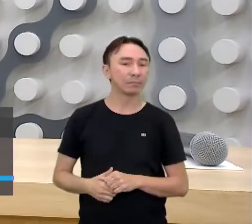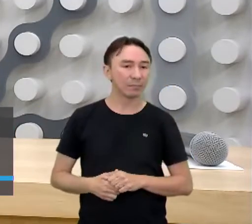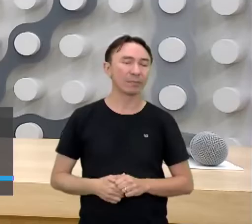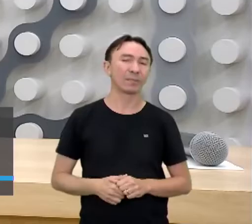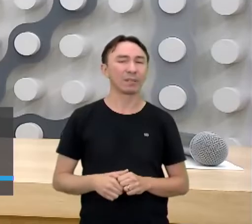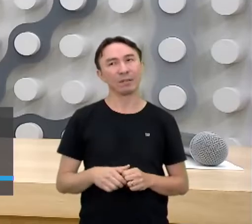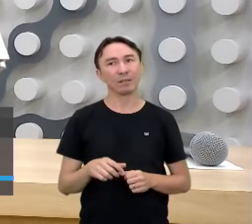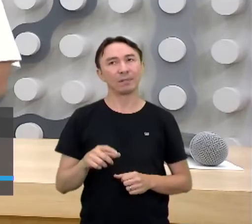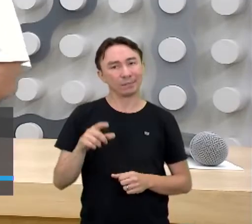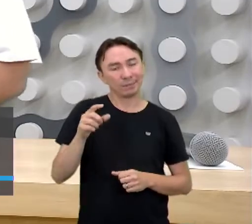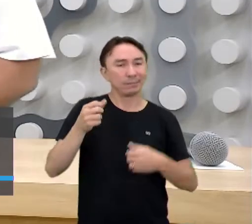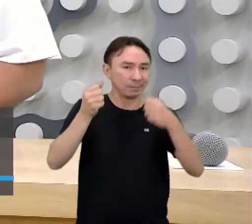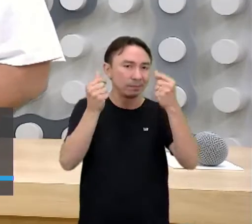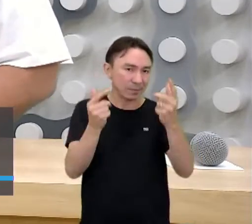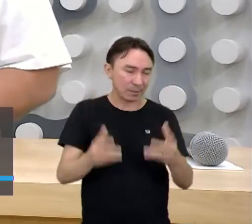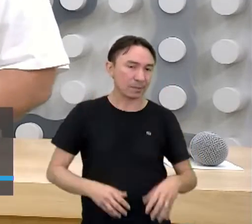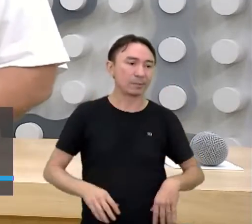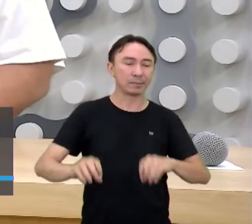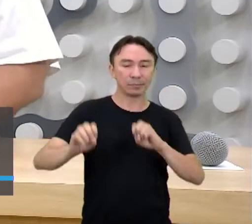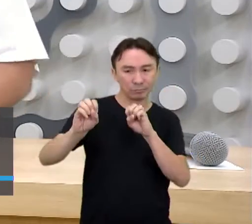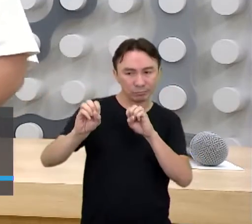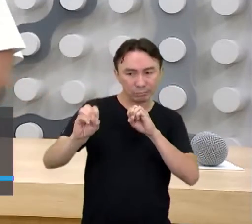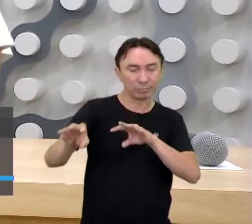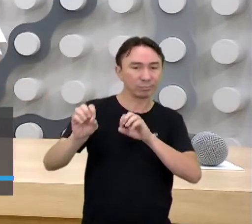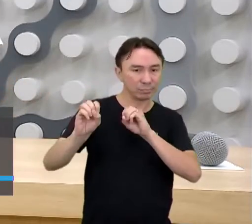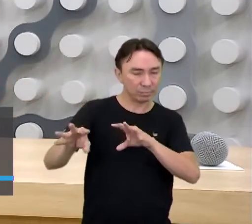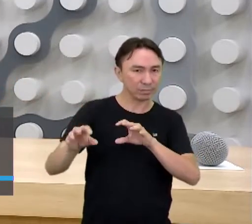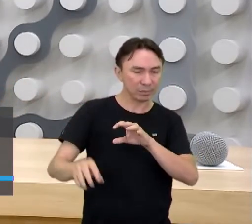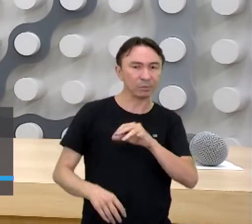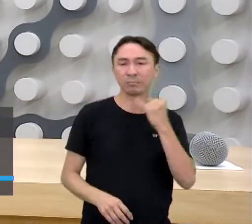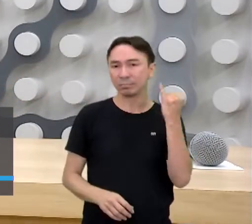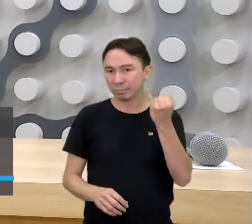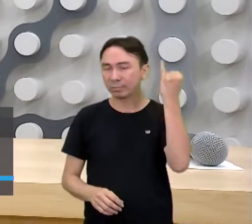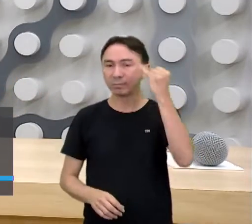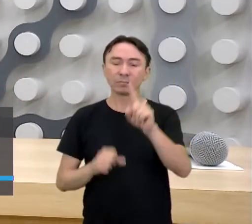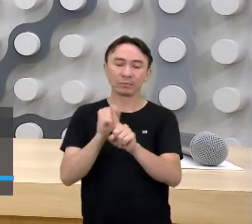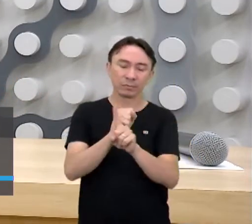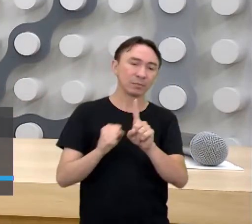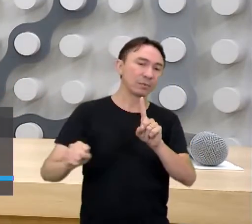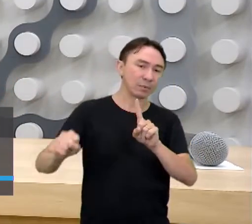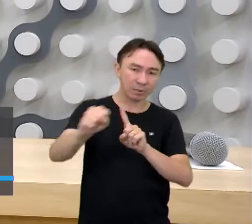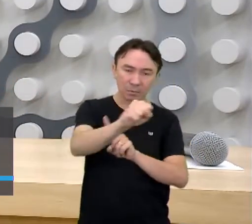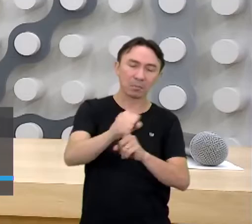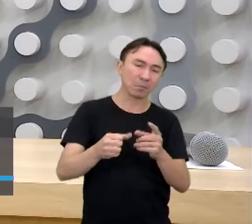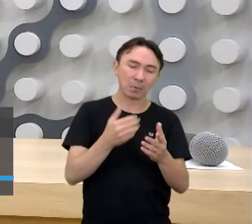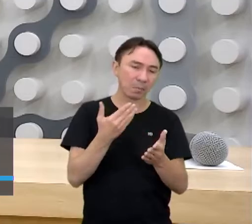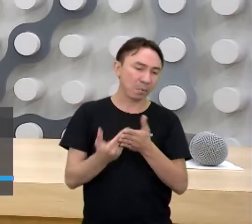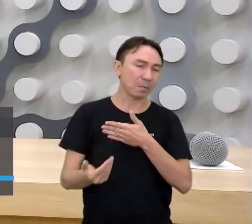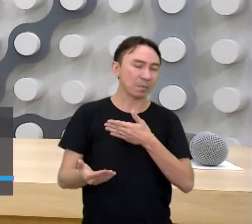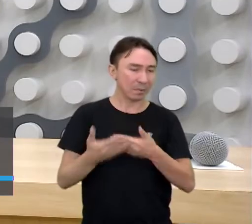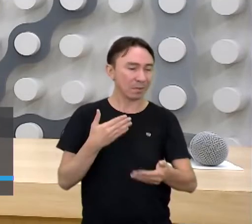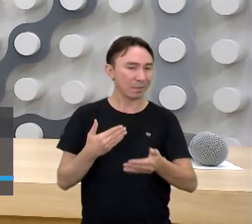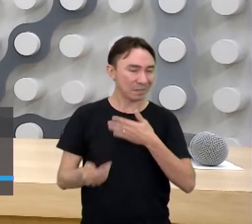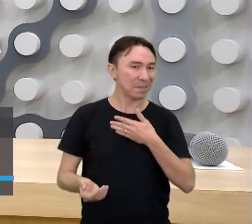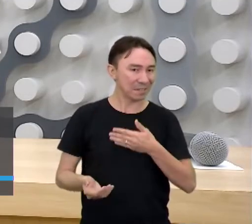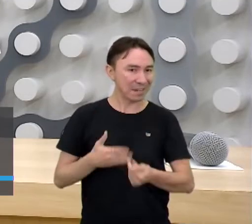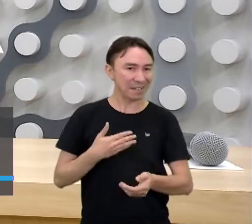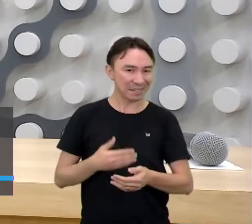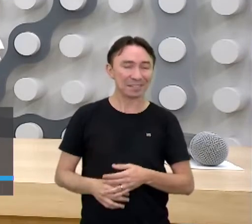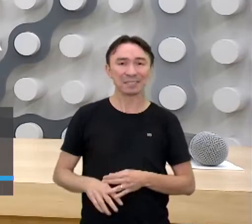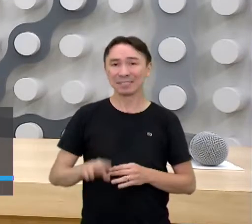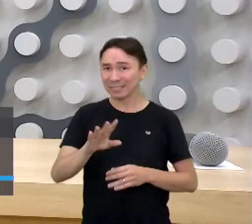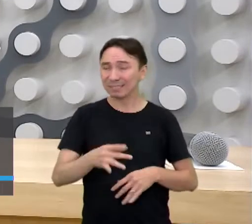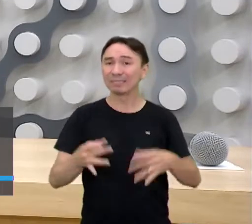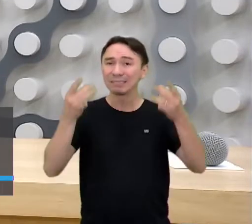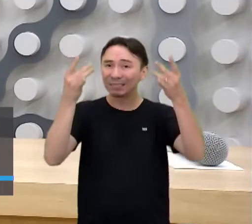educação, papel primordial de qualquer sociedade, a importância que ele tem. E alguns detalhes que foram colocados